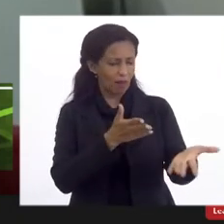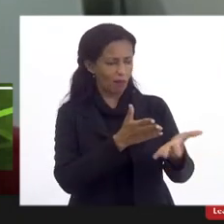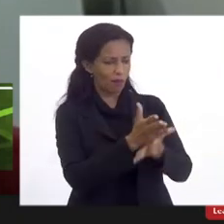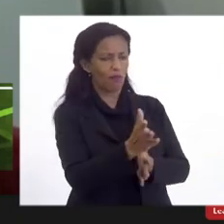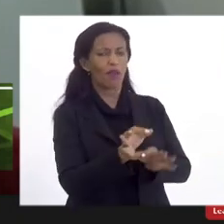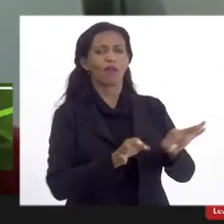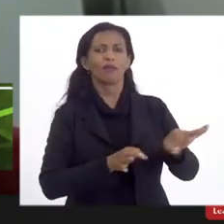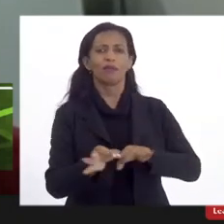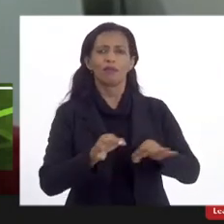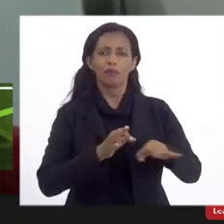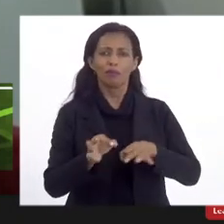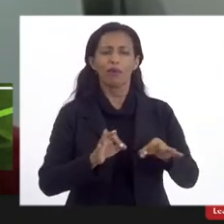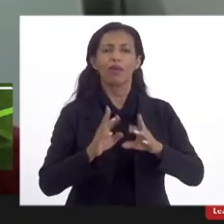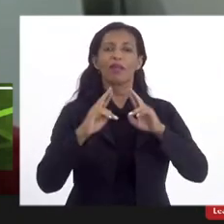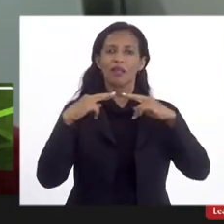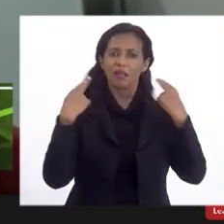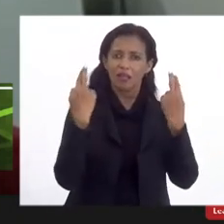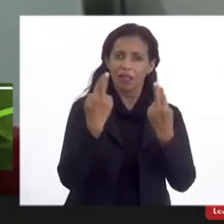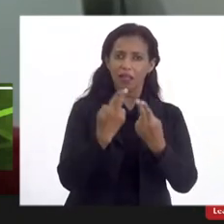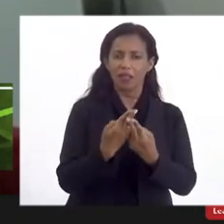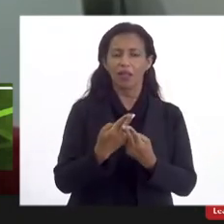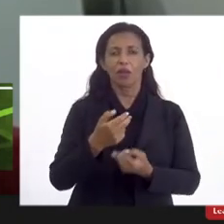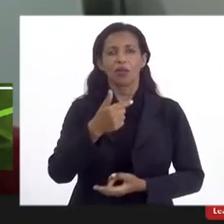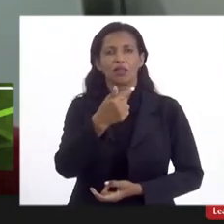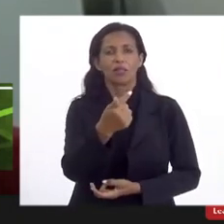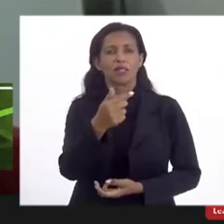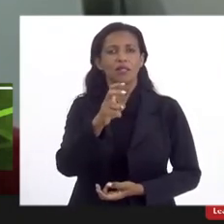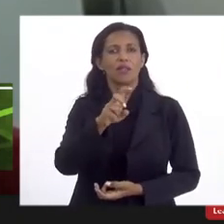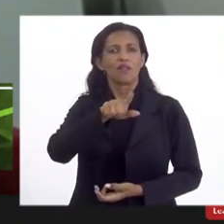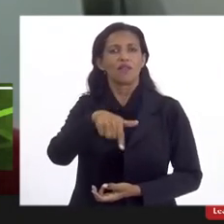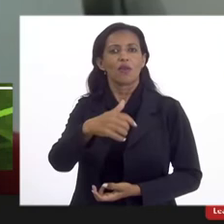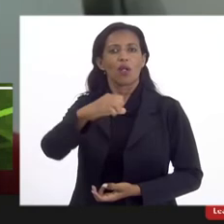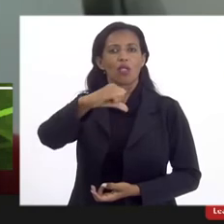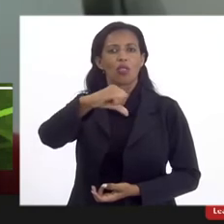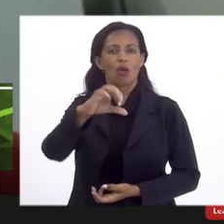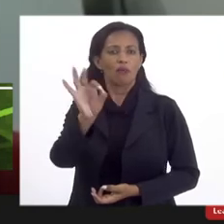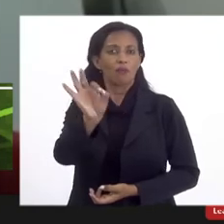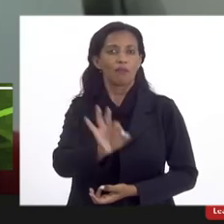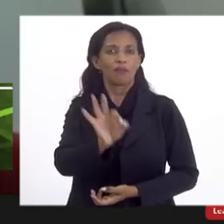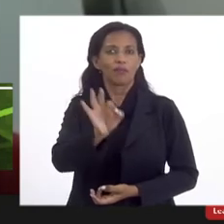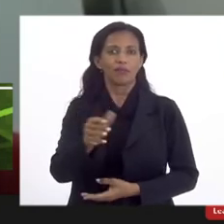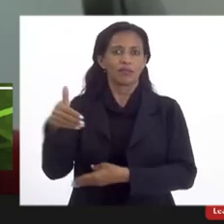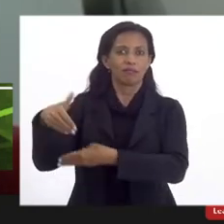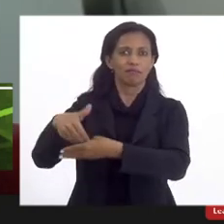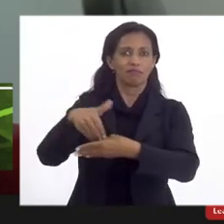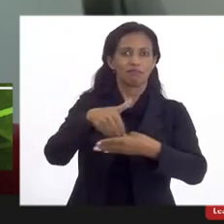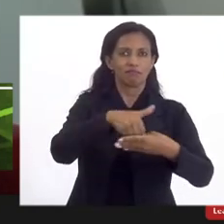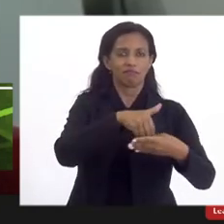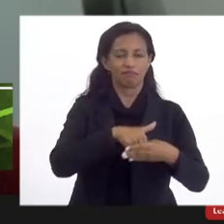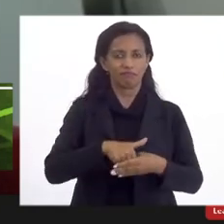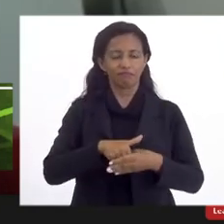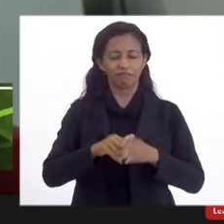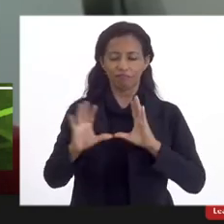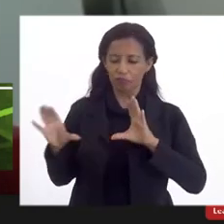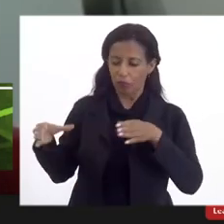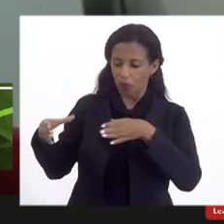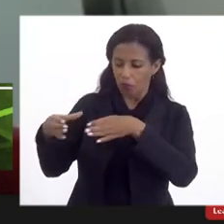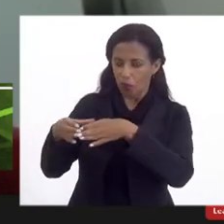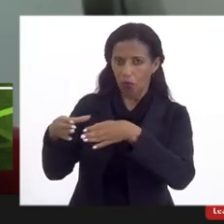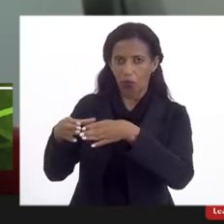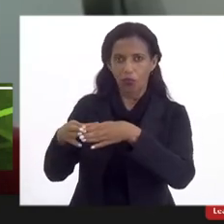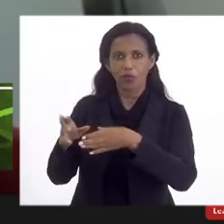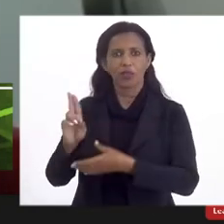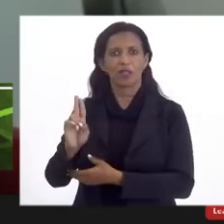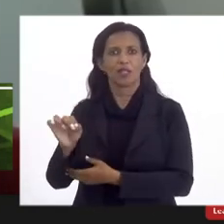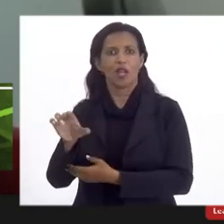projeto de lei em assembleia com 75,9% dos votos. O Conselho Universitário da